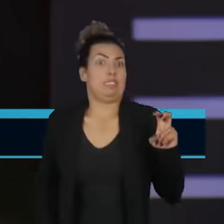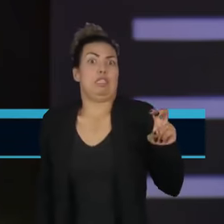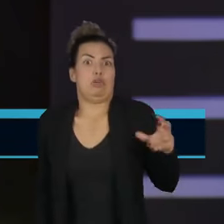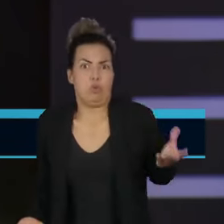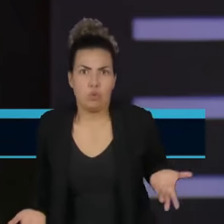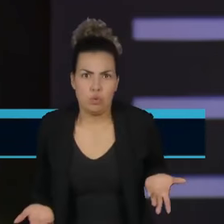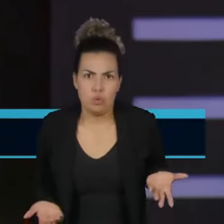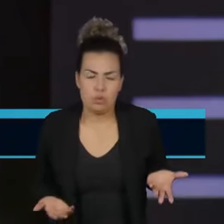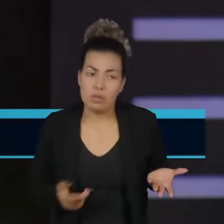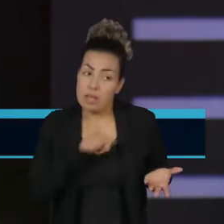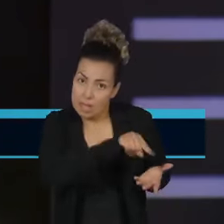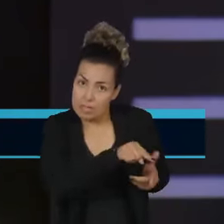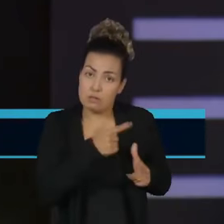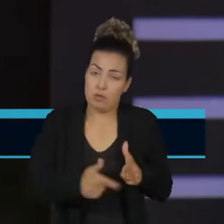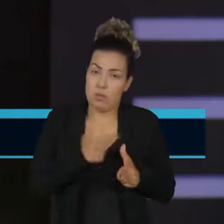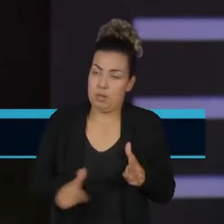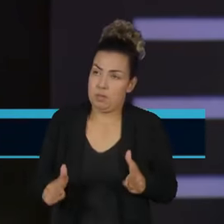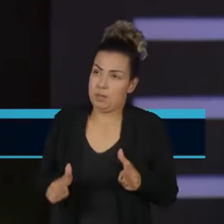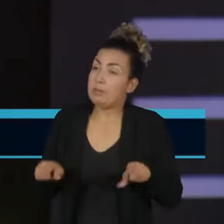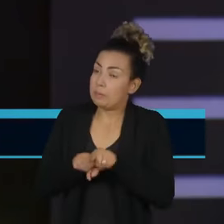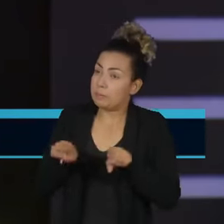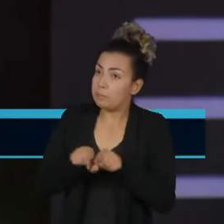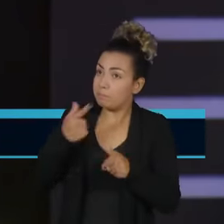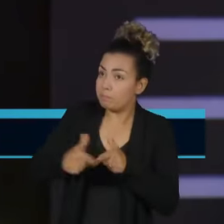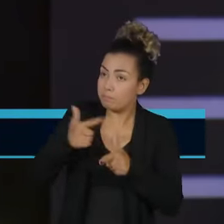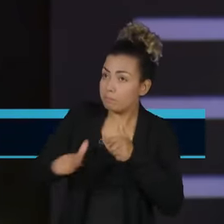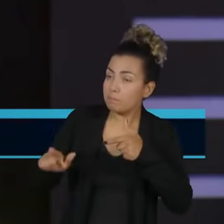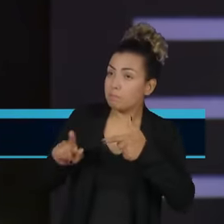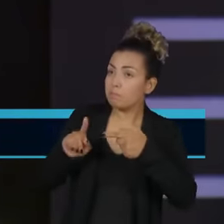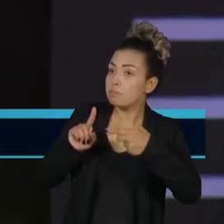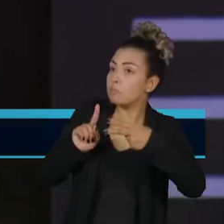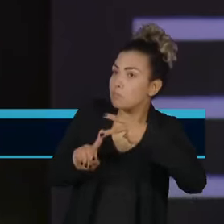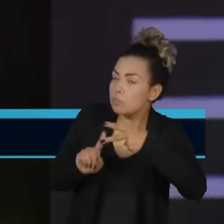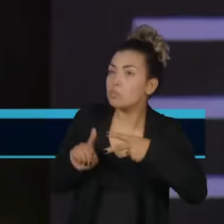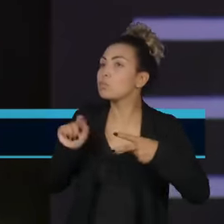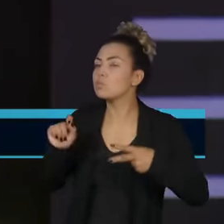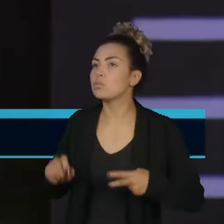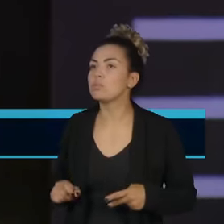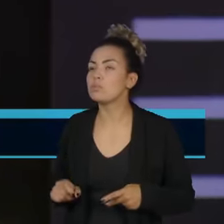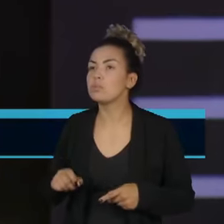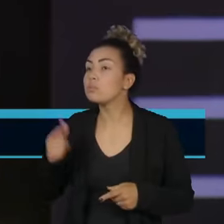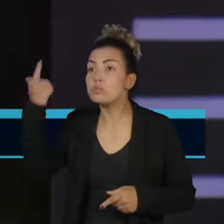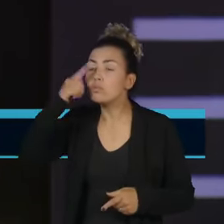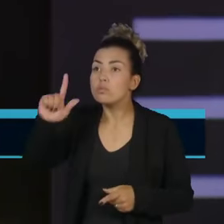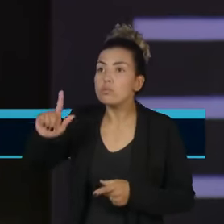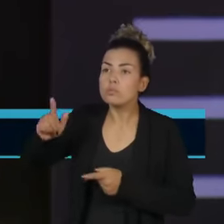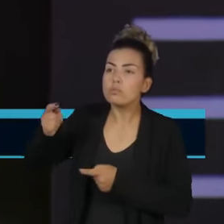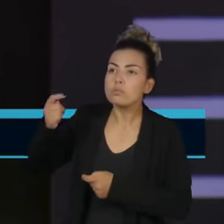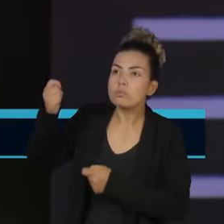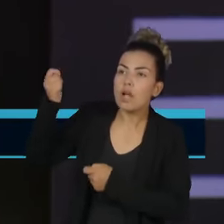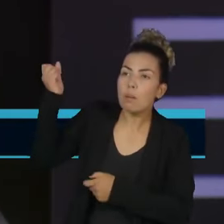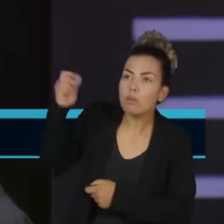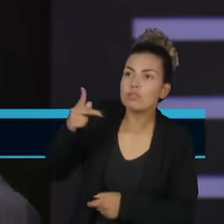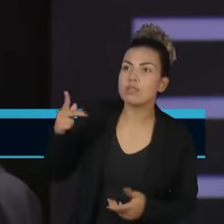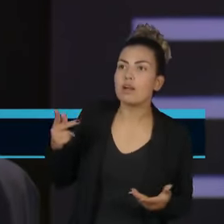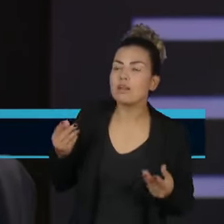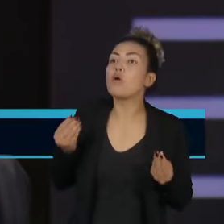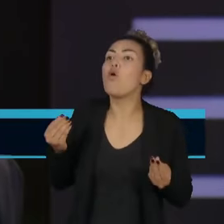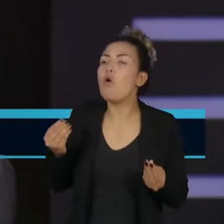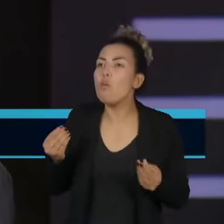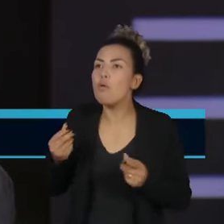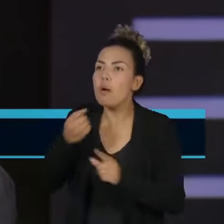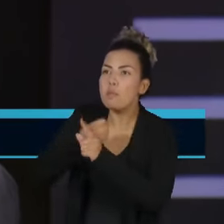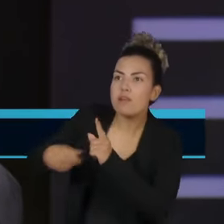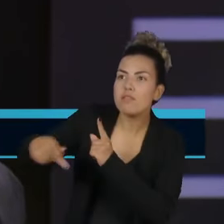dos problemas. O segundo problema é o sistema previdenciário. Você vai ter que preparar o sistema previdenciário que vai ter que,